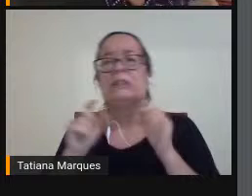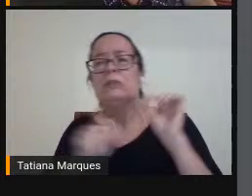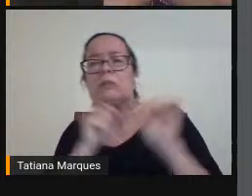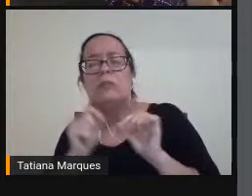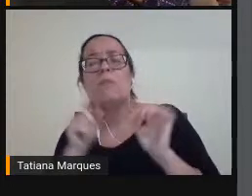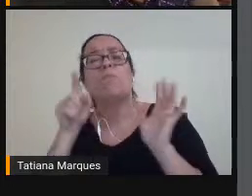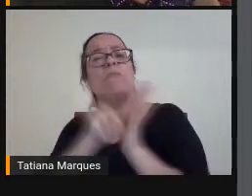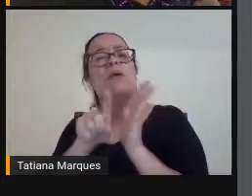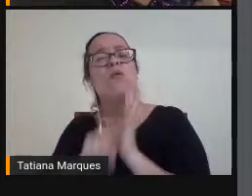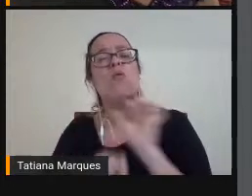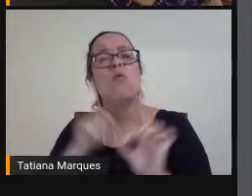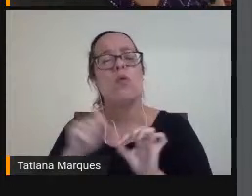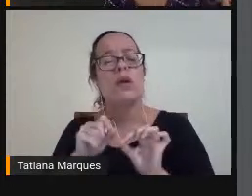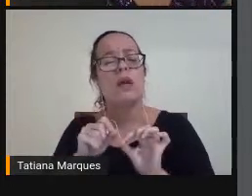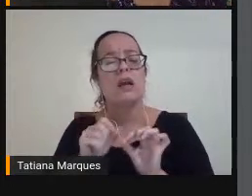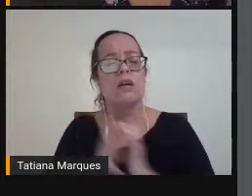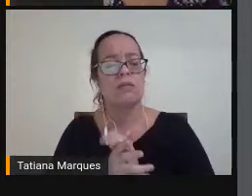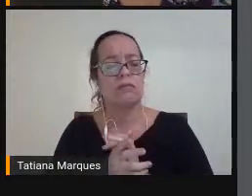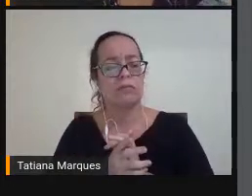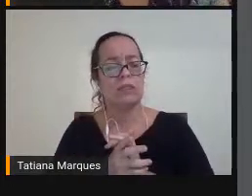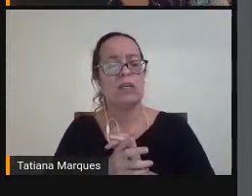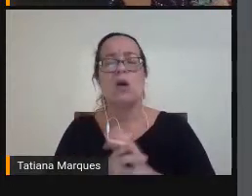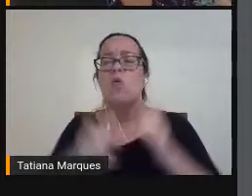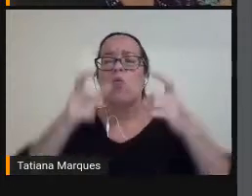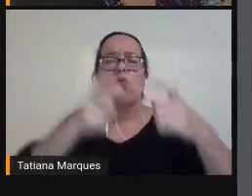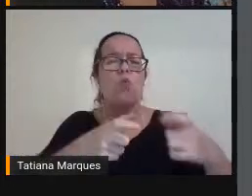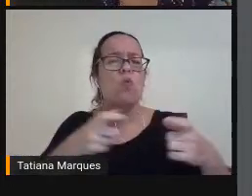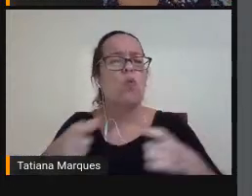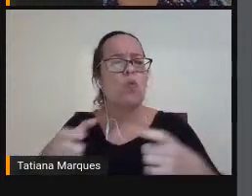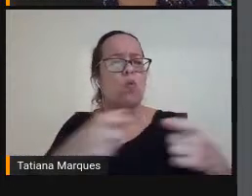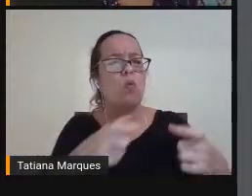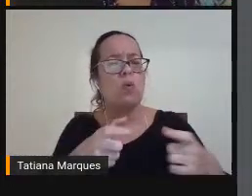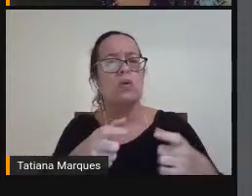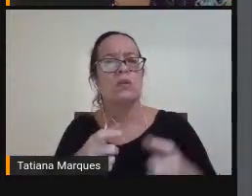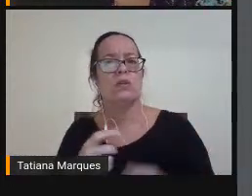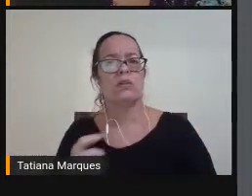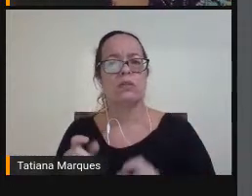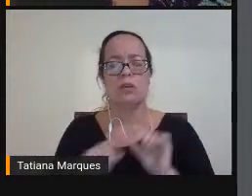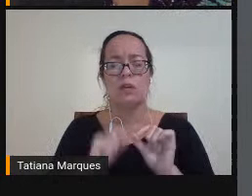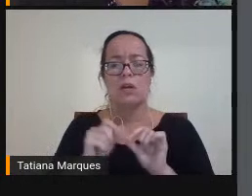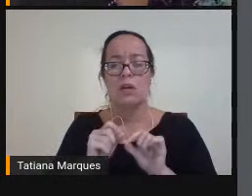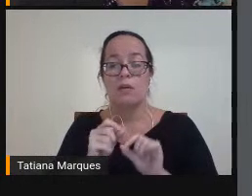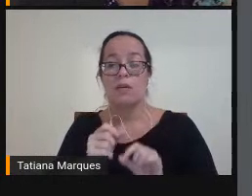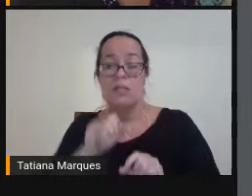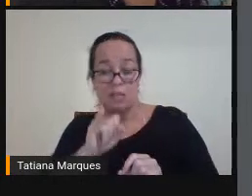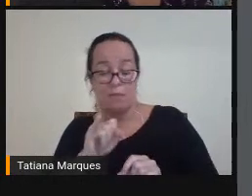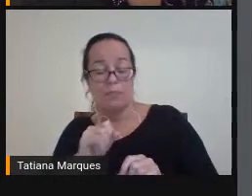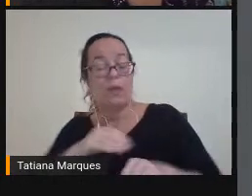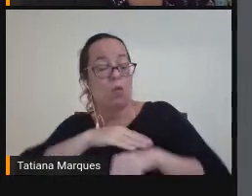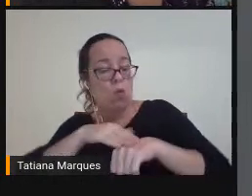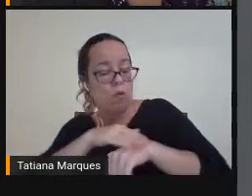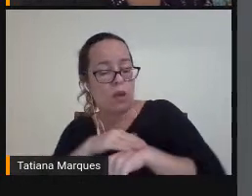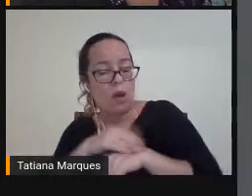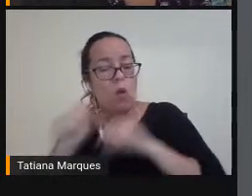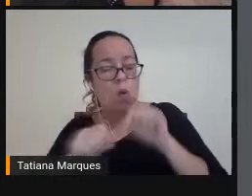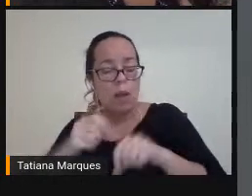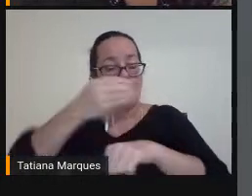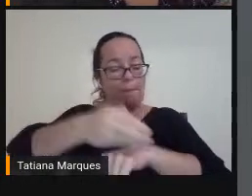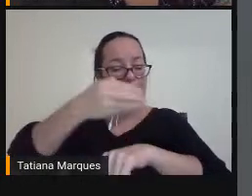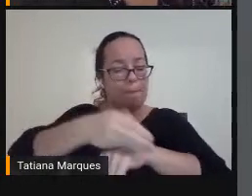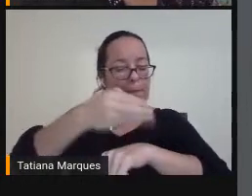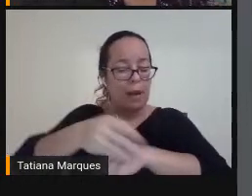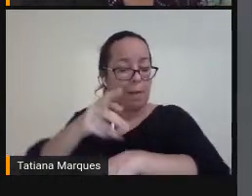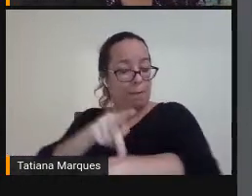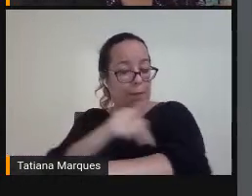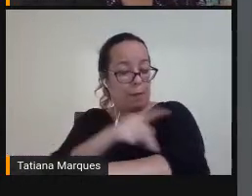É de onde Que a gente Tem que Partir Quando a gente Está falando Das práticas Pedagógicas De